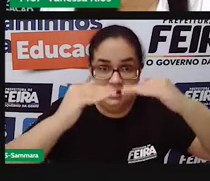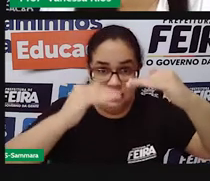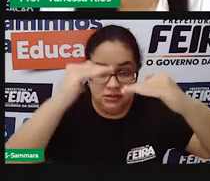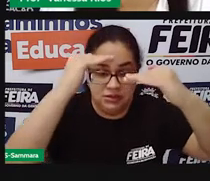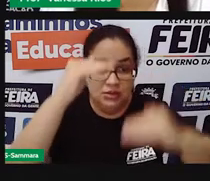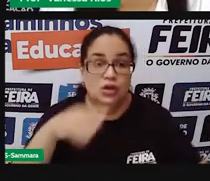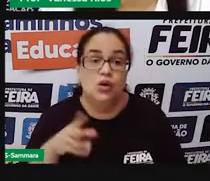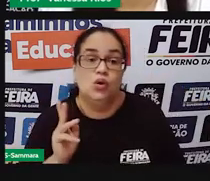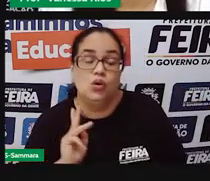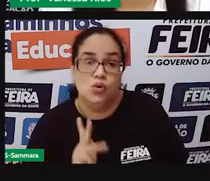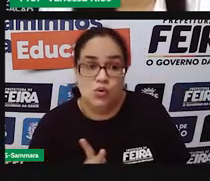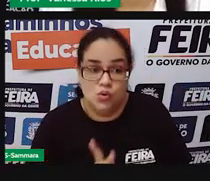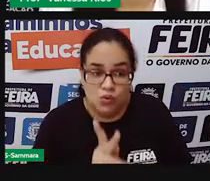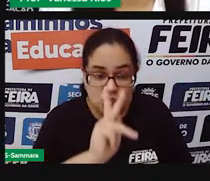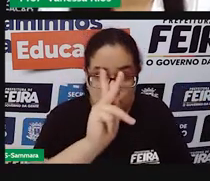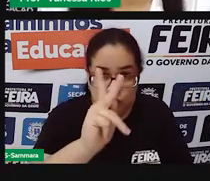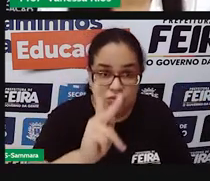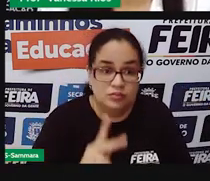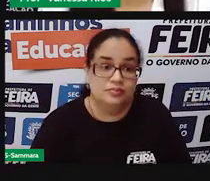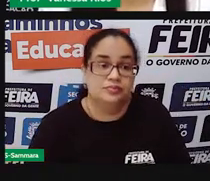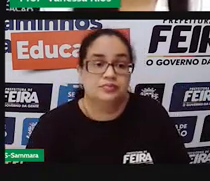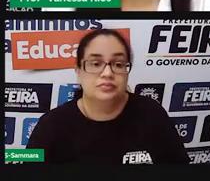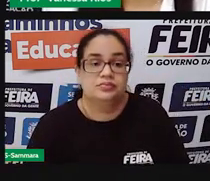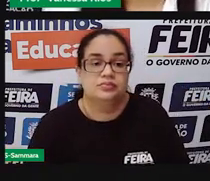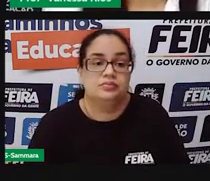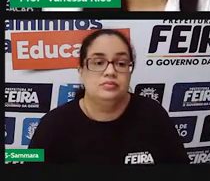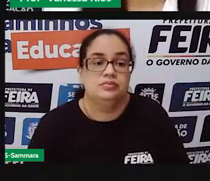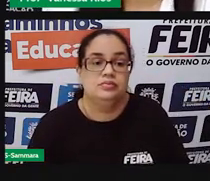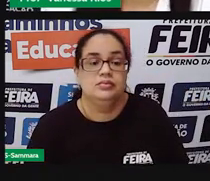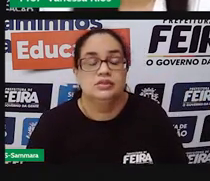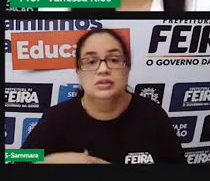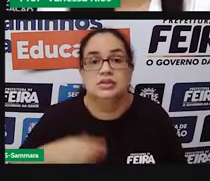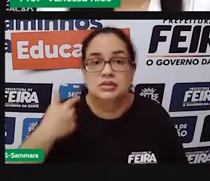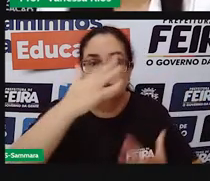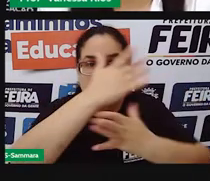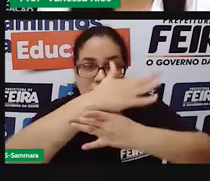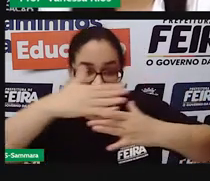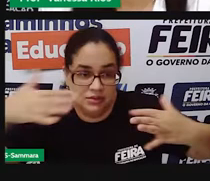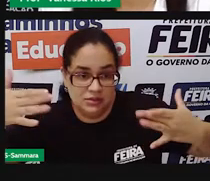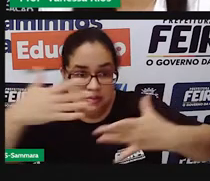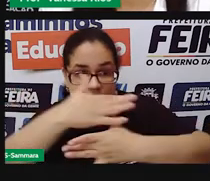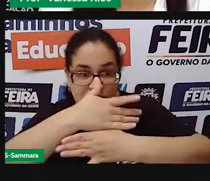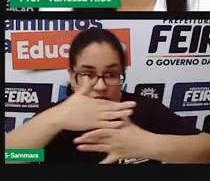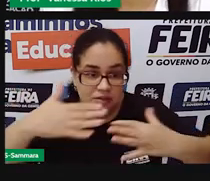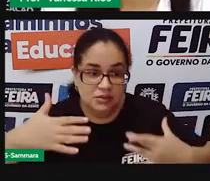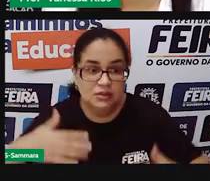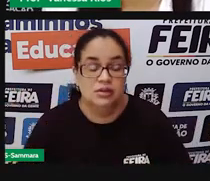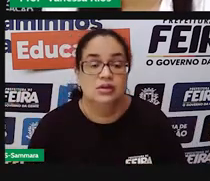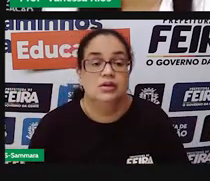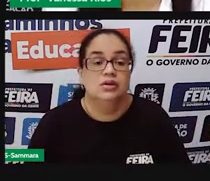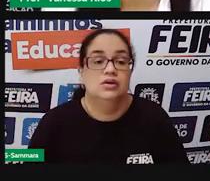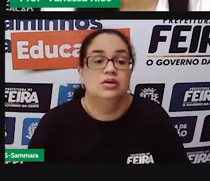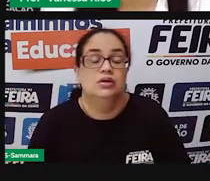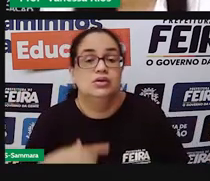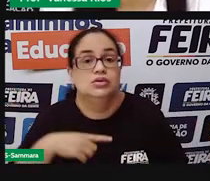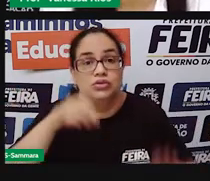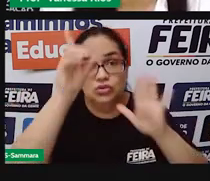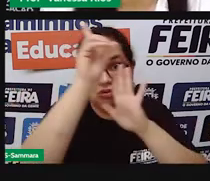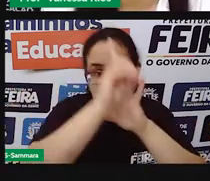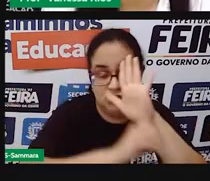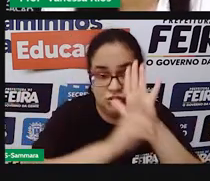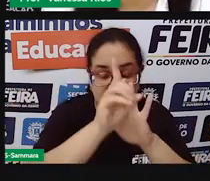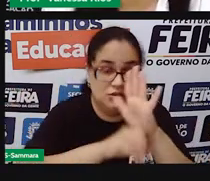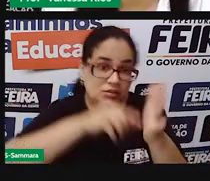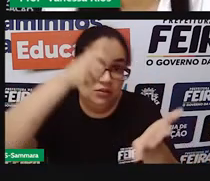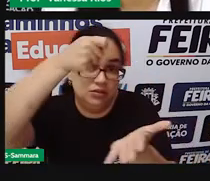e continue aí o seu processo na criação das cidades, dos municípios, né, na criação dos direitos, dos